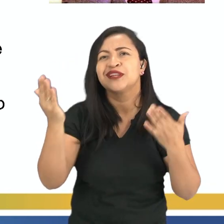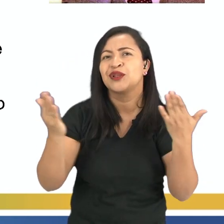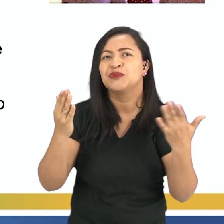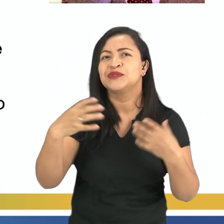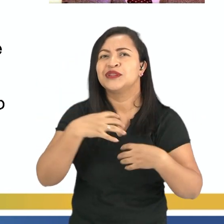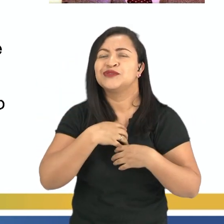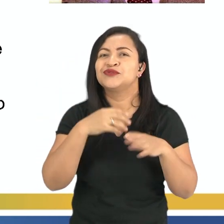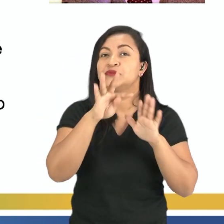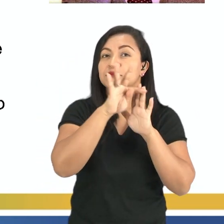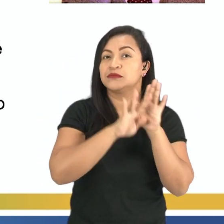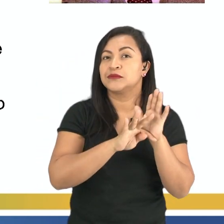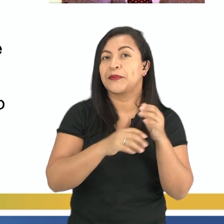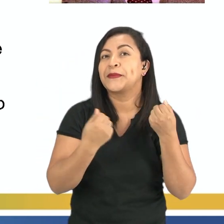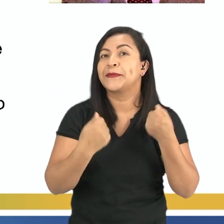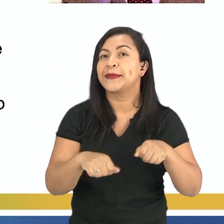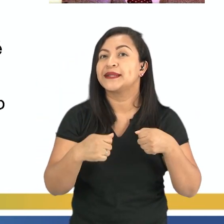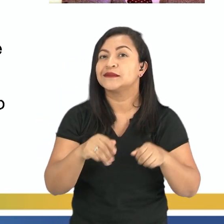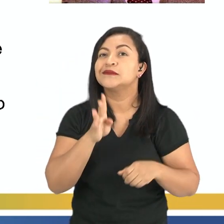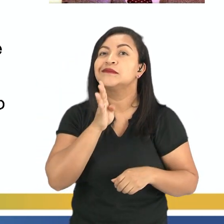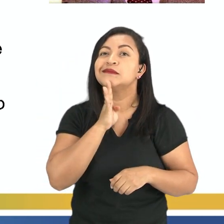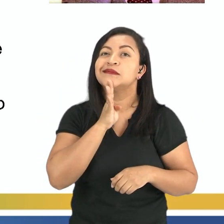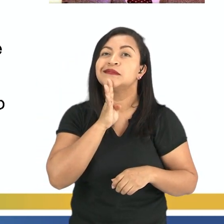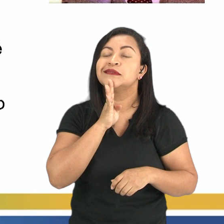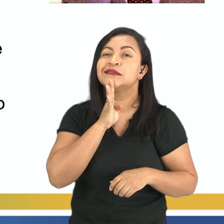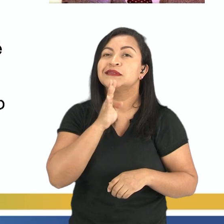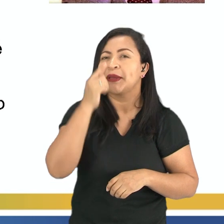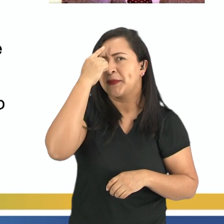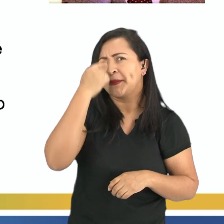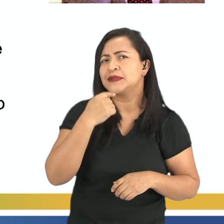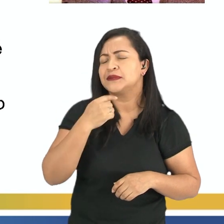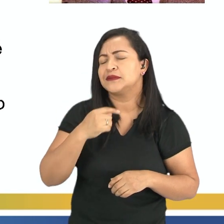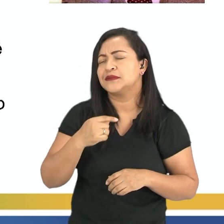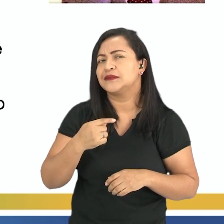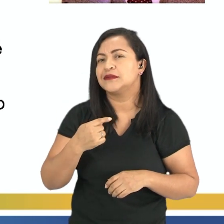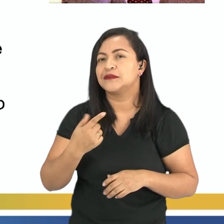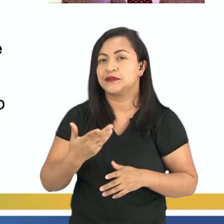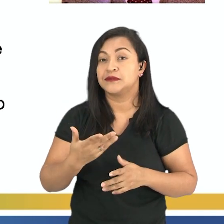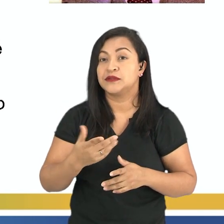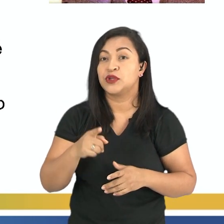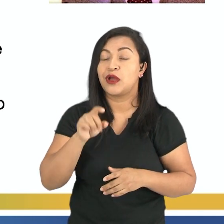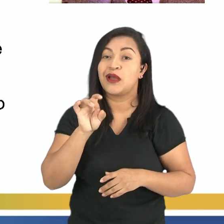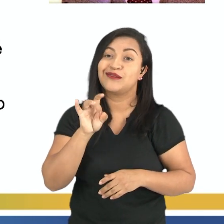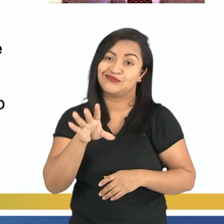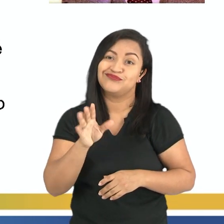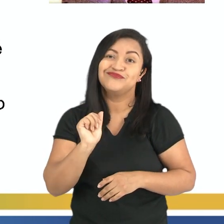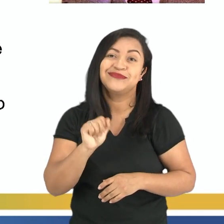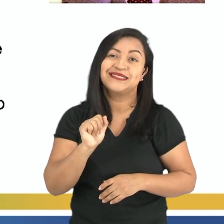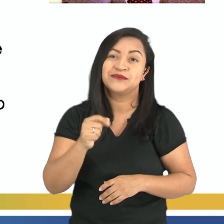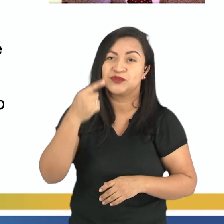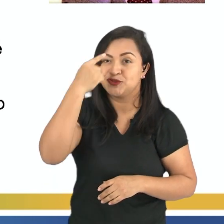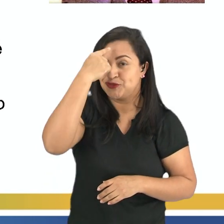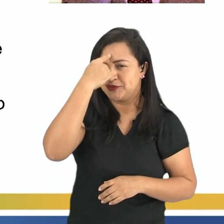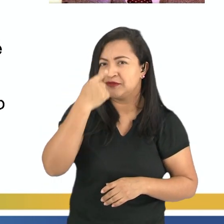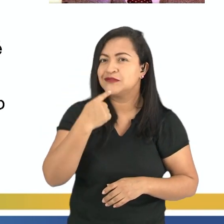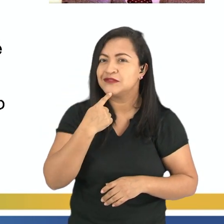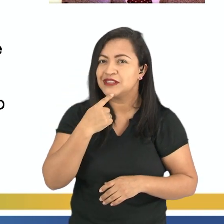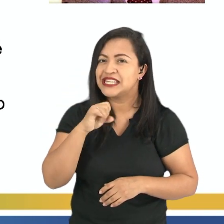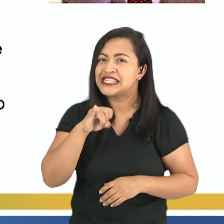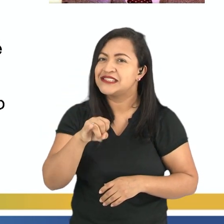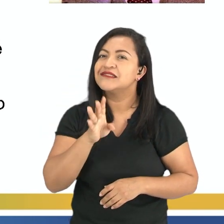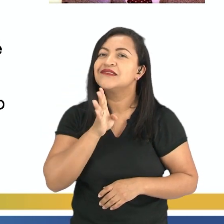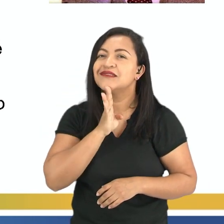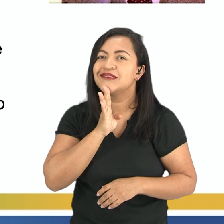texto, é necessário conhecer a personalidade da imagem. Isso mesmo. Você só entende o sentido duplo do texto se